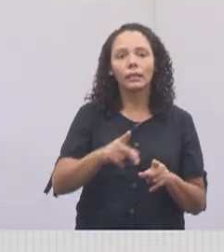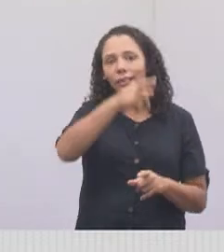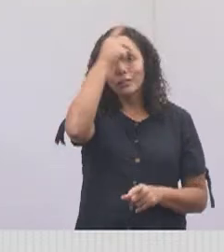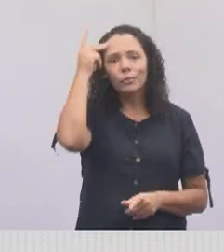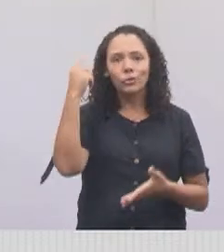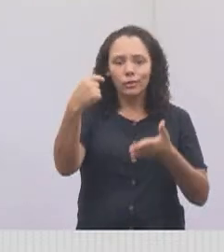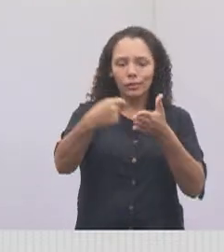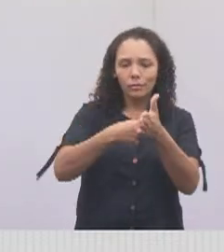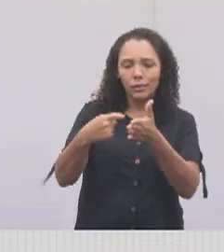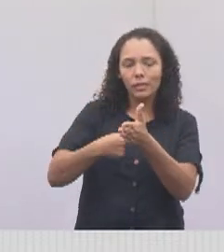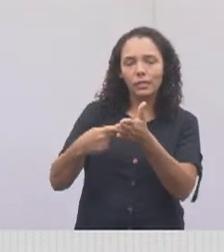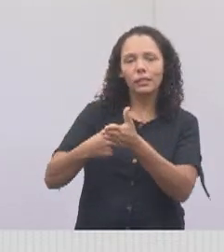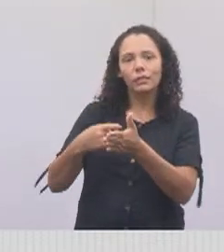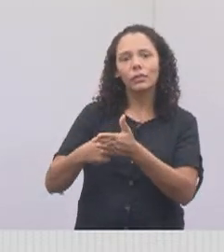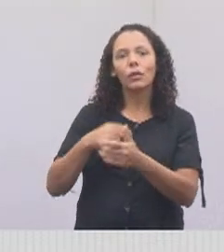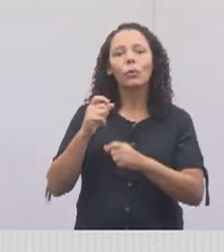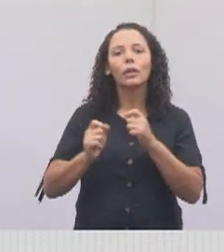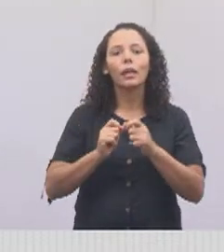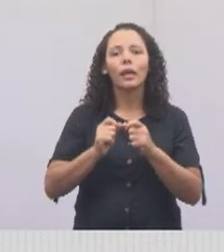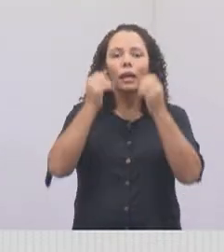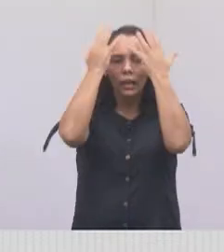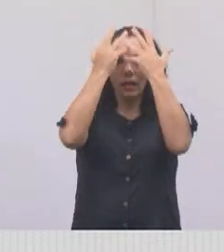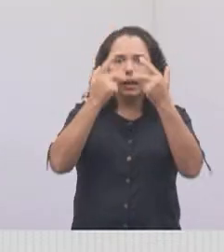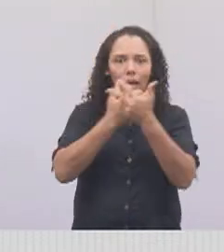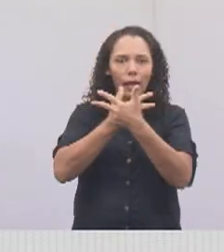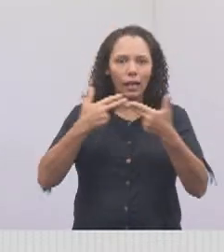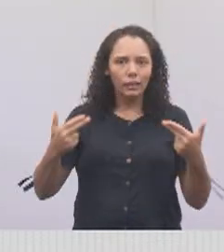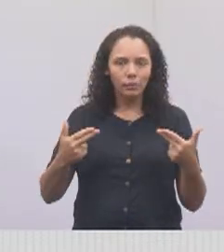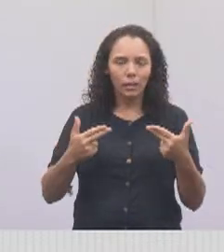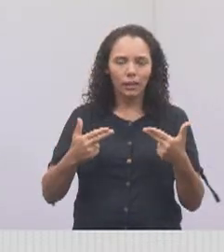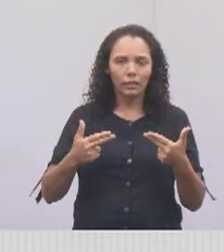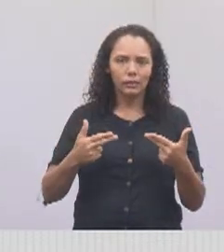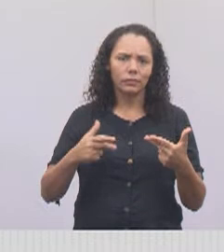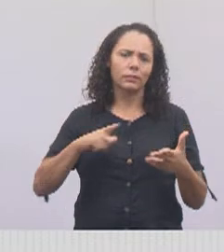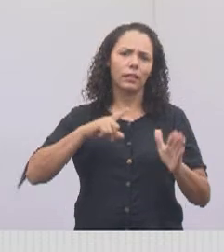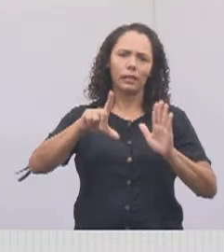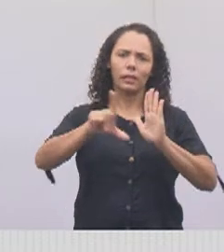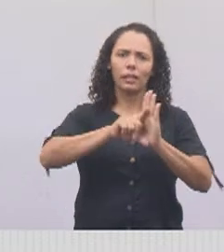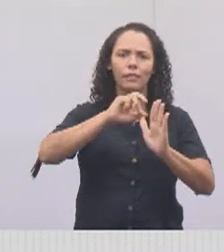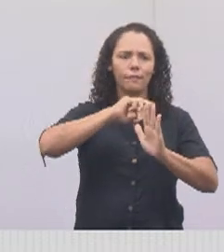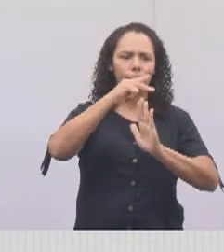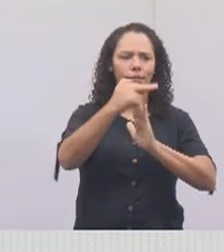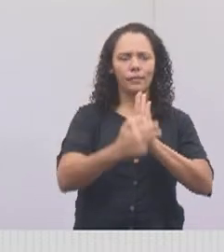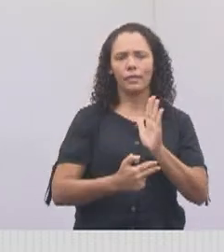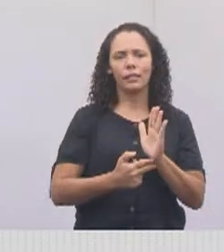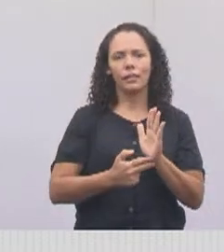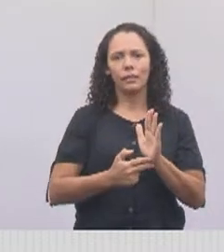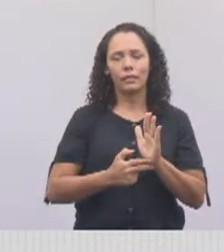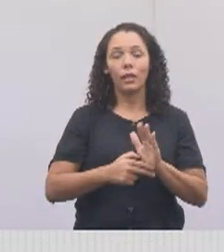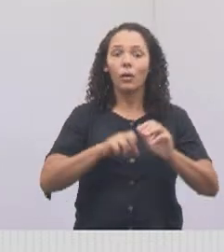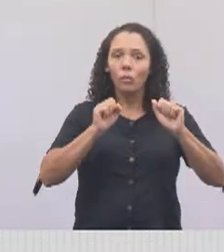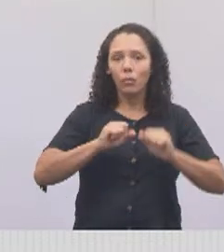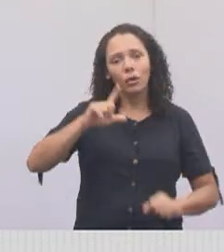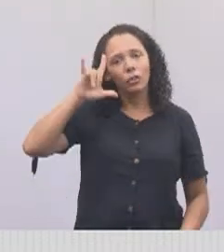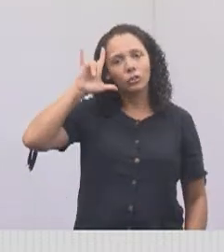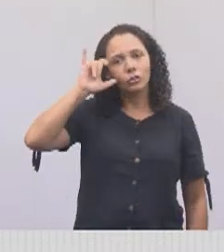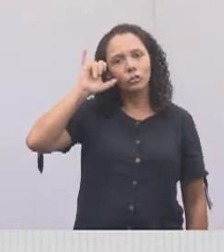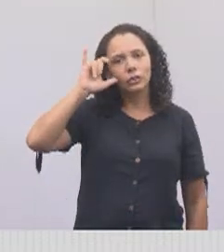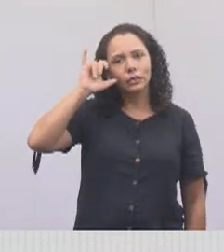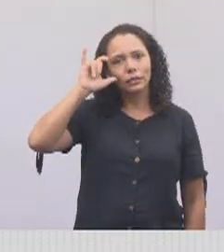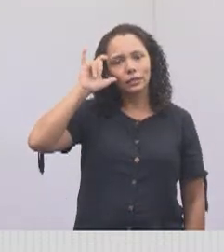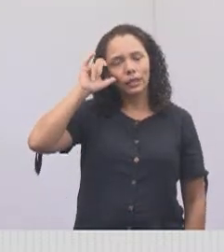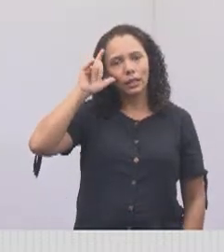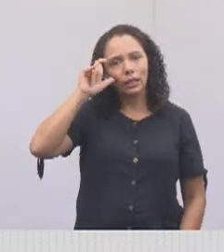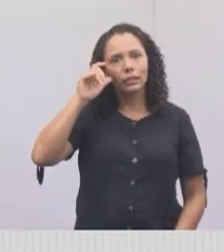perguntando é das leis de proteção aos animais. Nós temos várias leis. Por favor, gente, entra lá no meu Instagram, vereadora Sônia